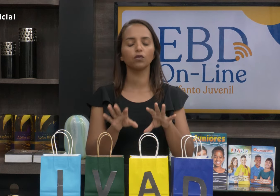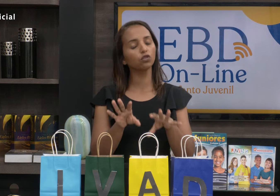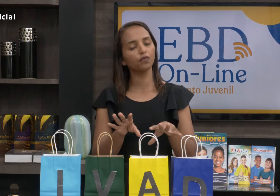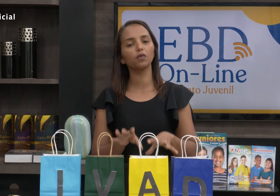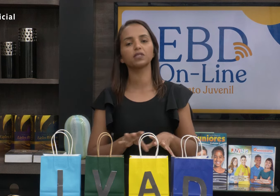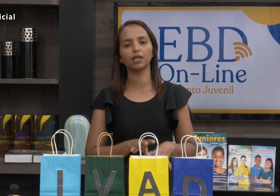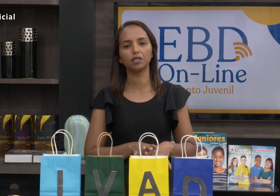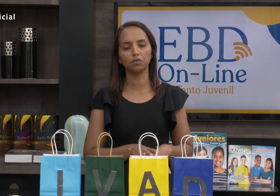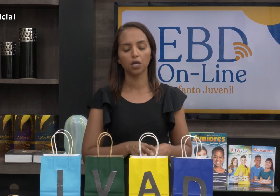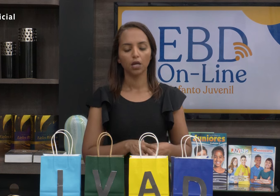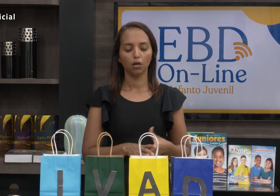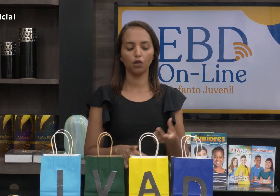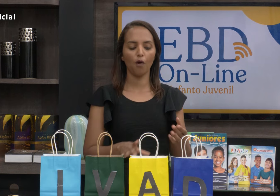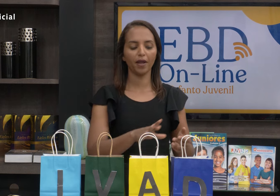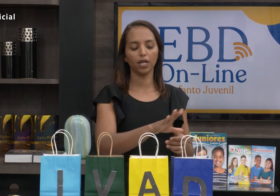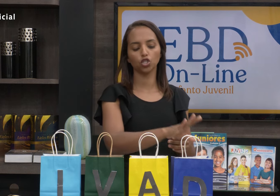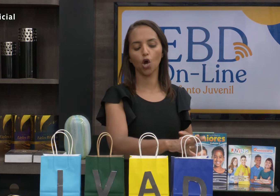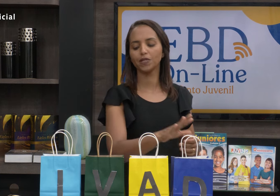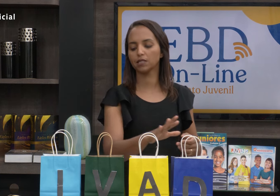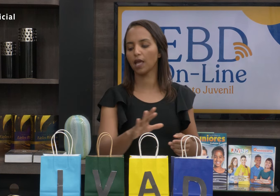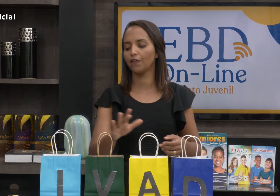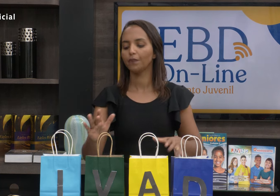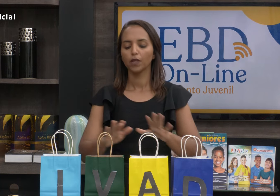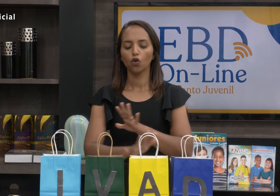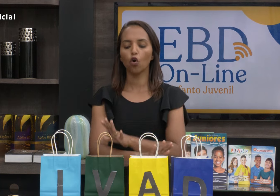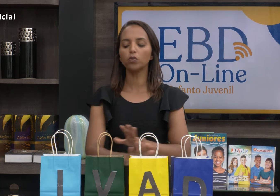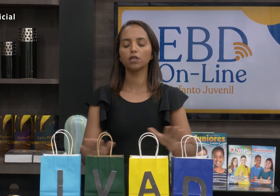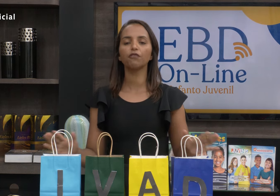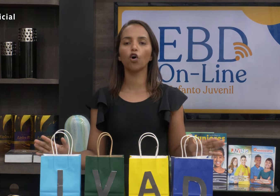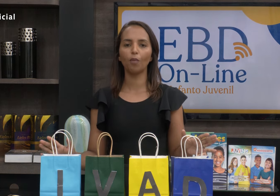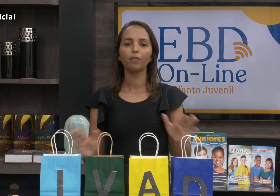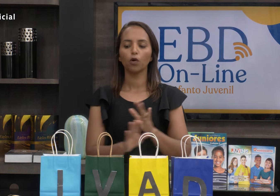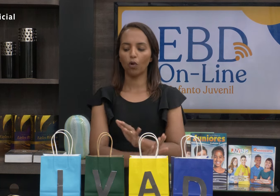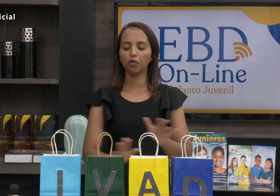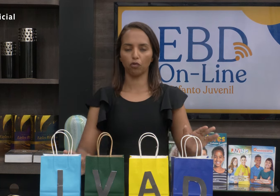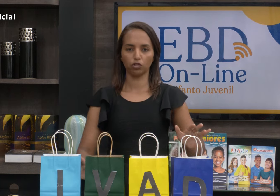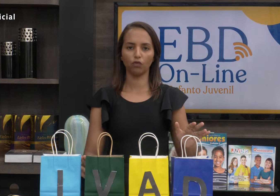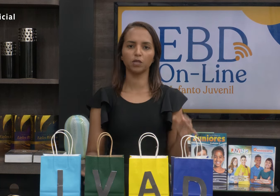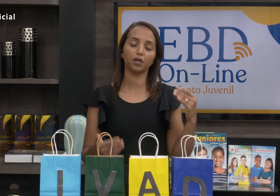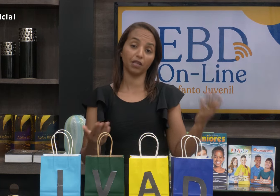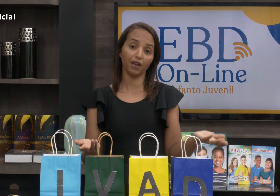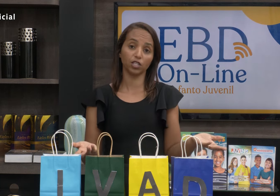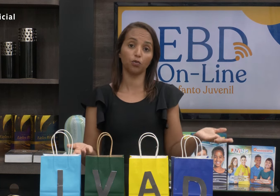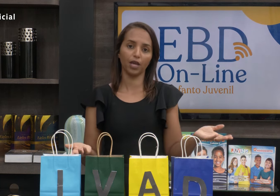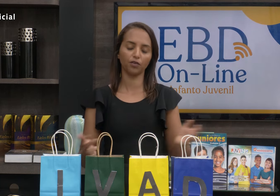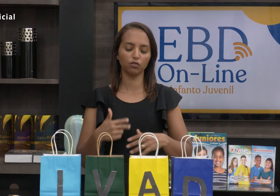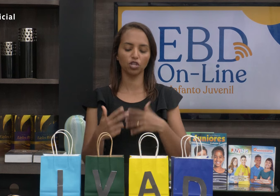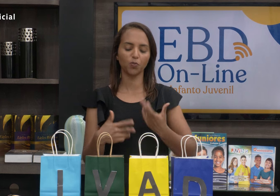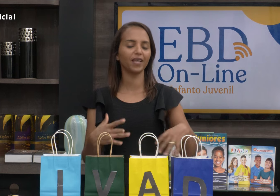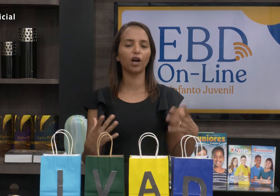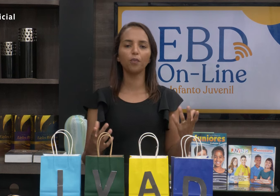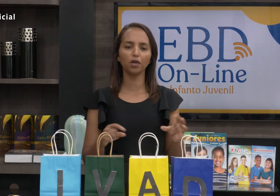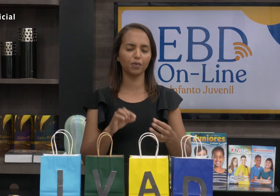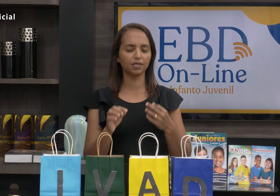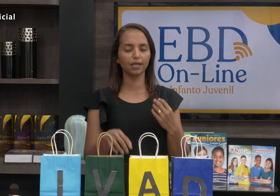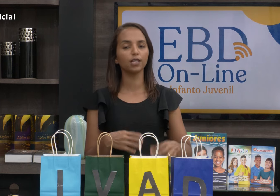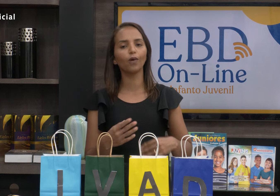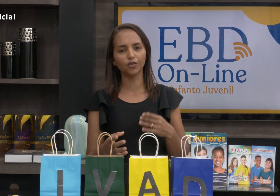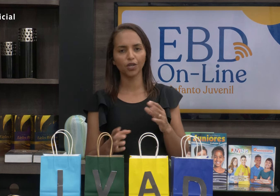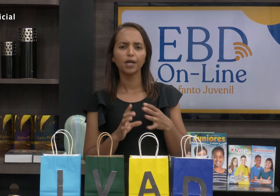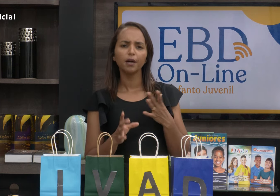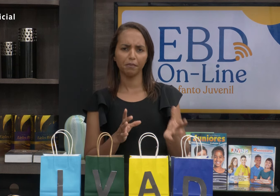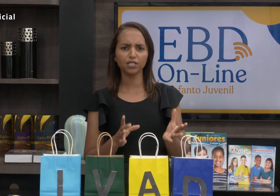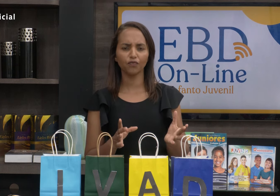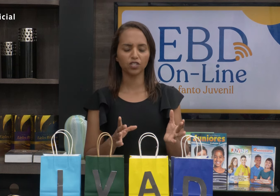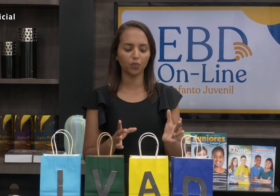coloca no chão e todos ficam sentadinhos. De forma que eles observem como se forma o acróstico. Você pode até falar sobre o que é acróstico e explicar um pouquinho assim na